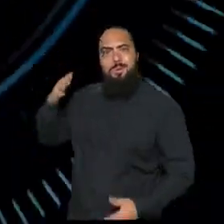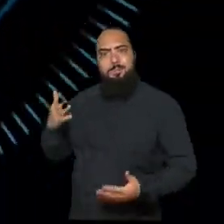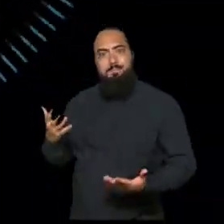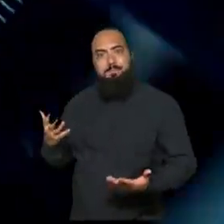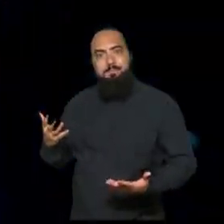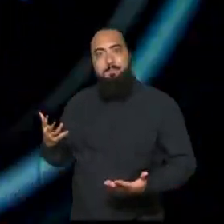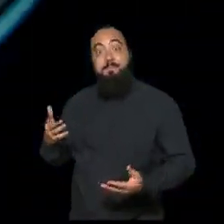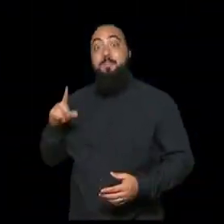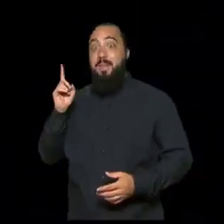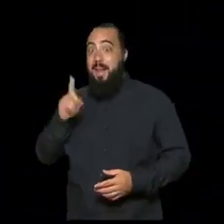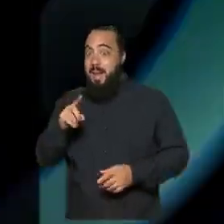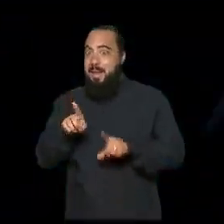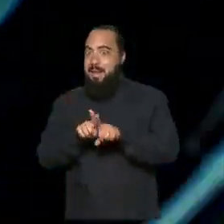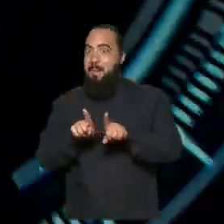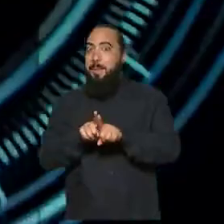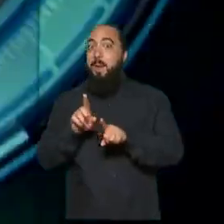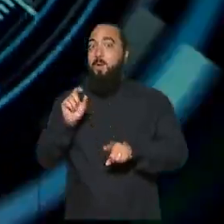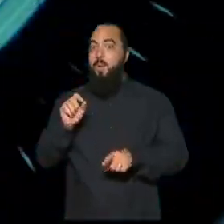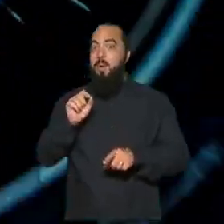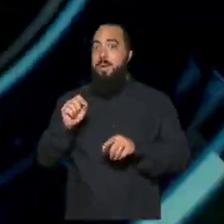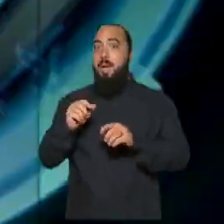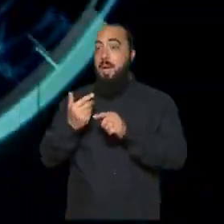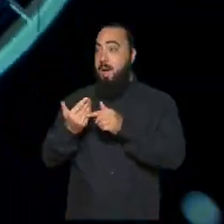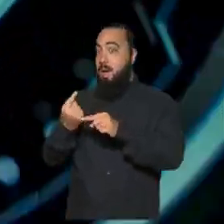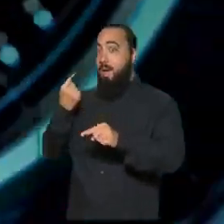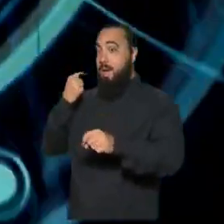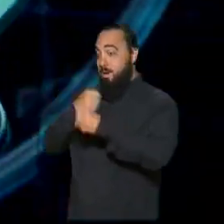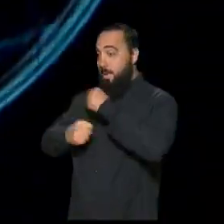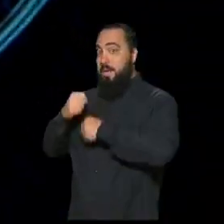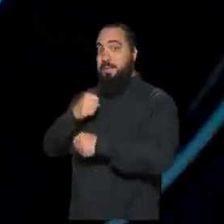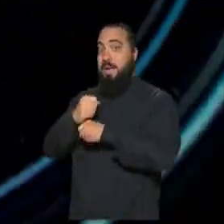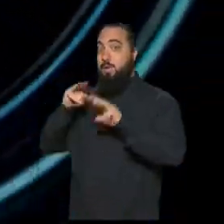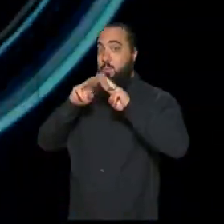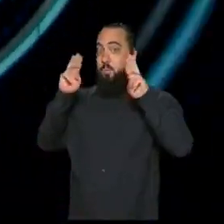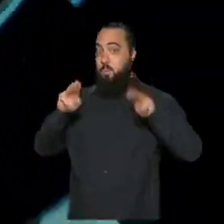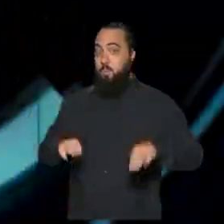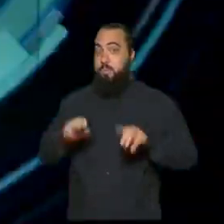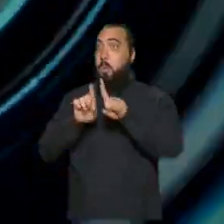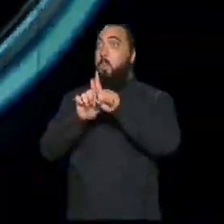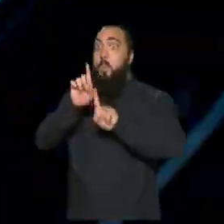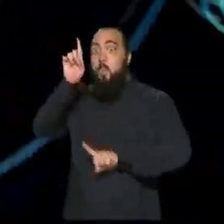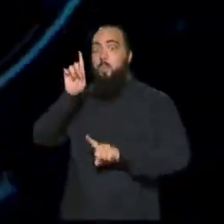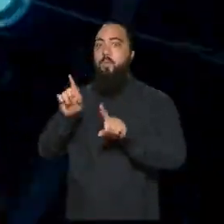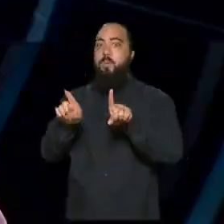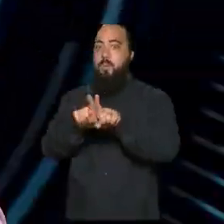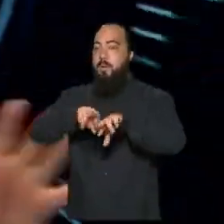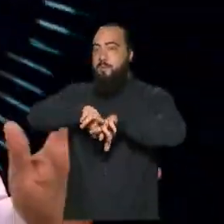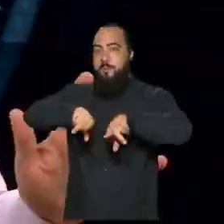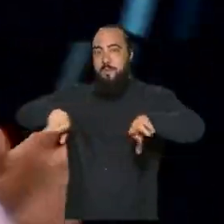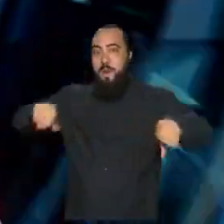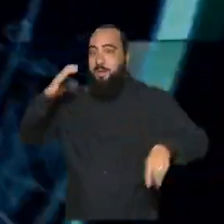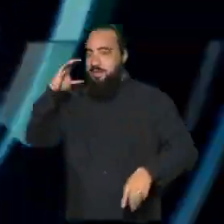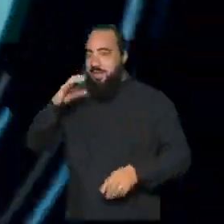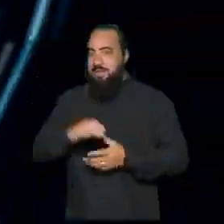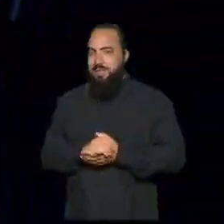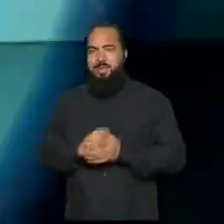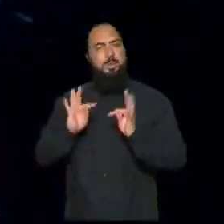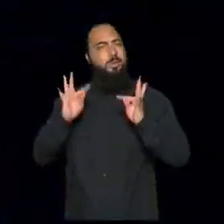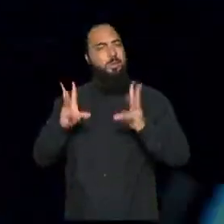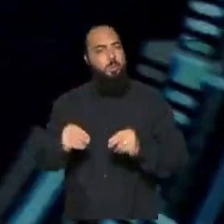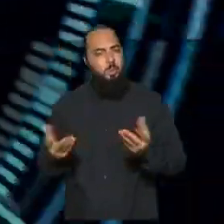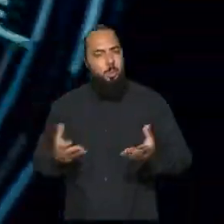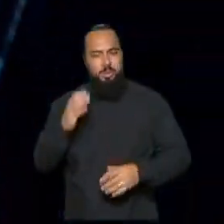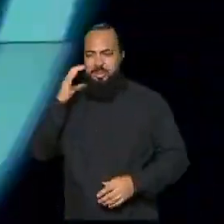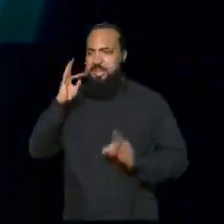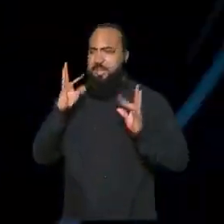Astronomia em Doses, série lançada no ano passado pelo Museu de Astronomia e Ciências Afins. Tudo isso e muito mais no